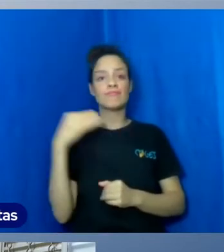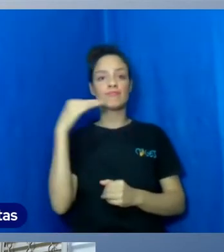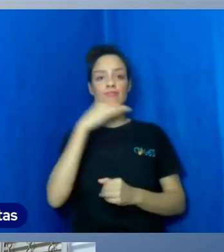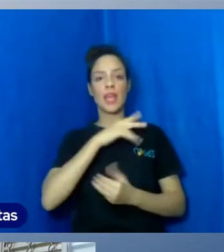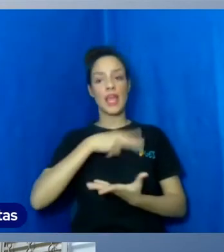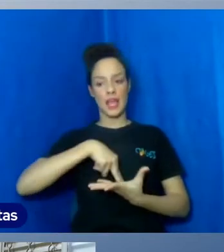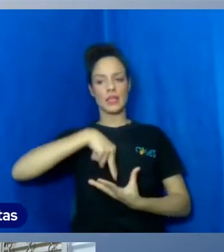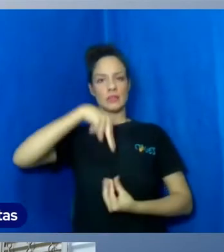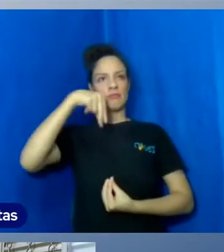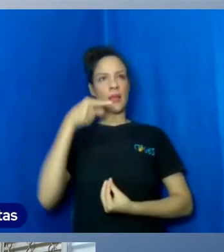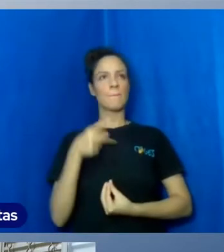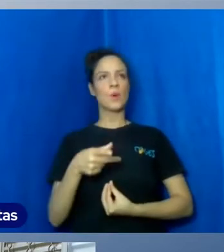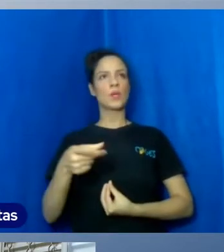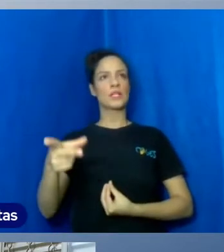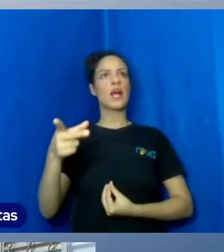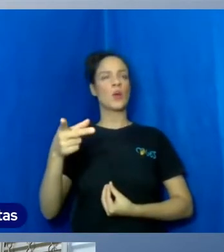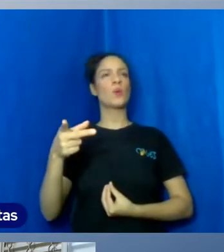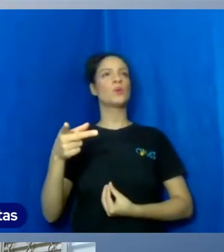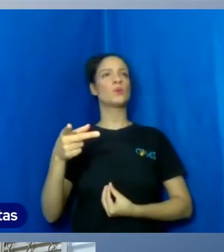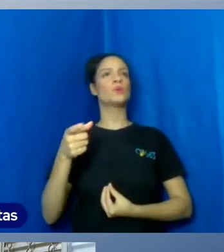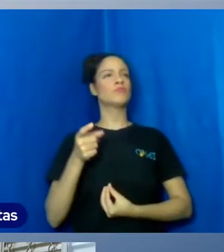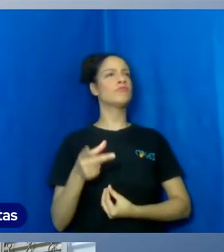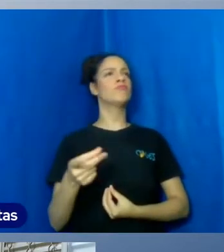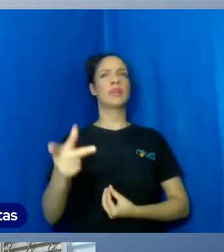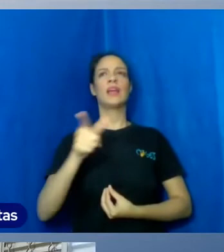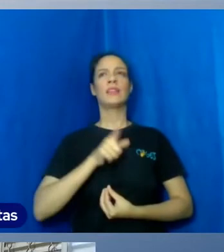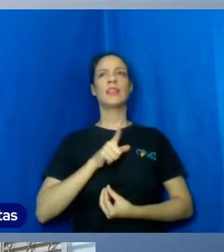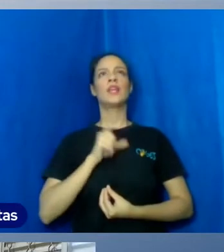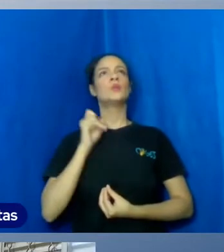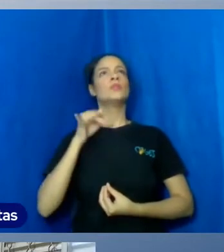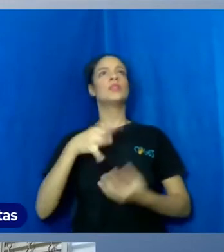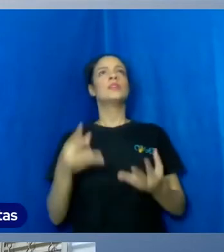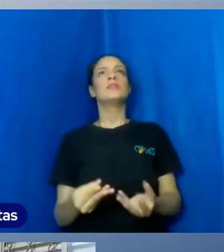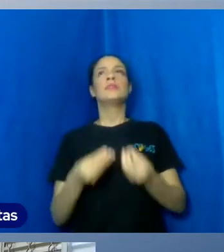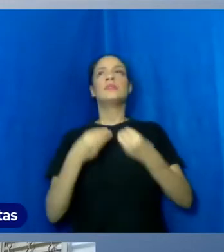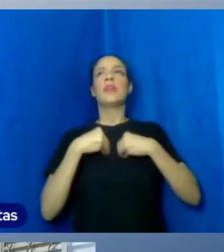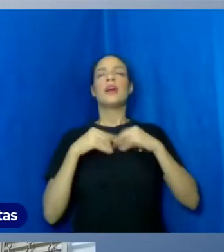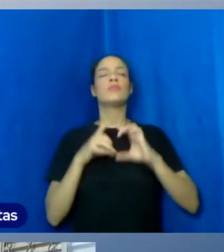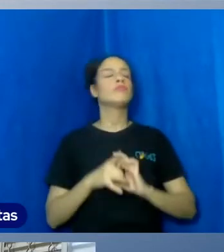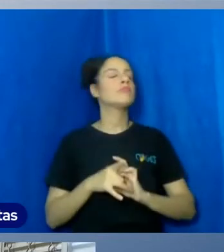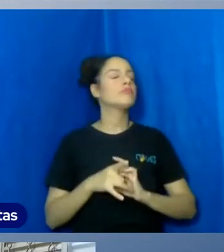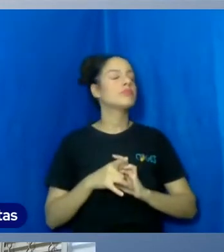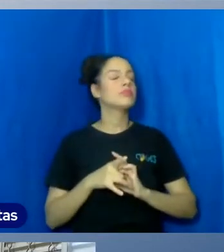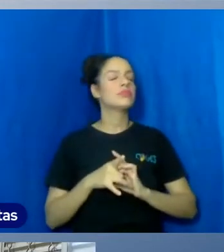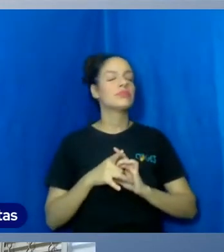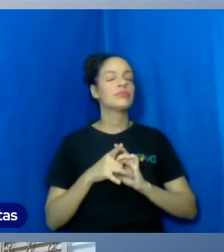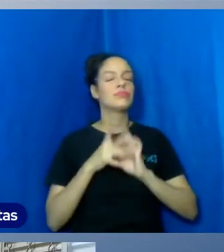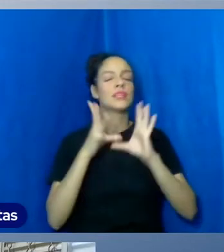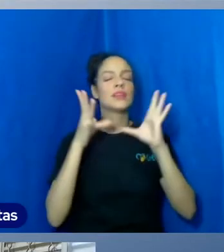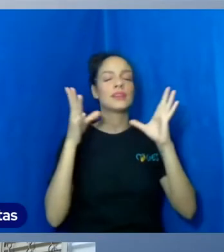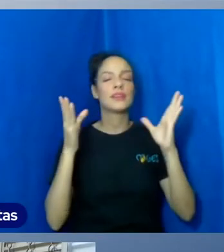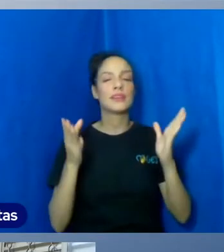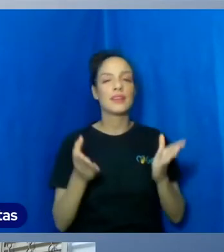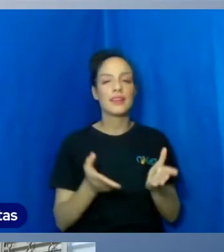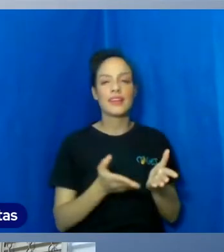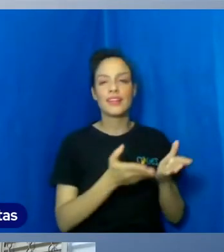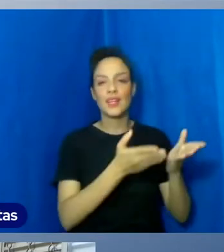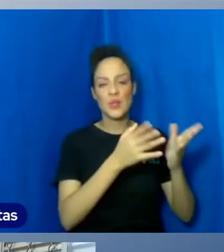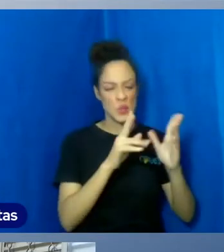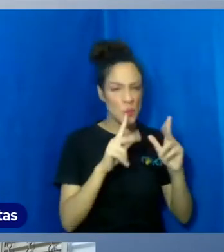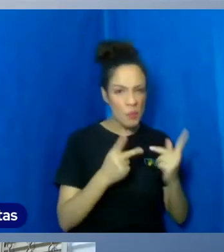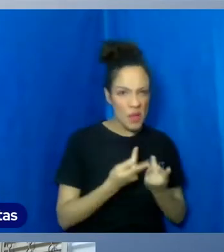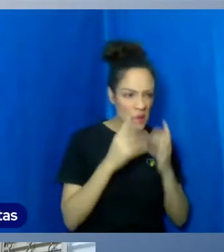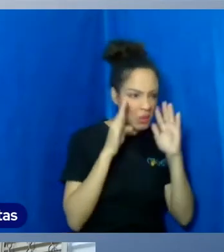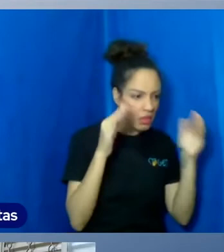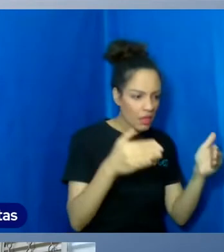acesso à felicidade é pelo amor é que eu me liberto das minhas injunções humanas e caminho a passos largos na